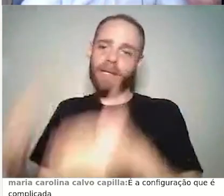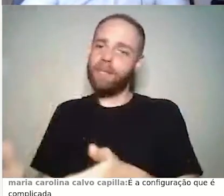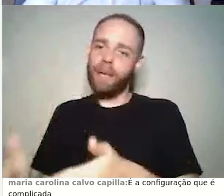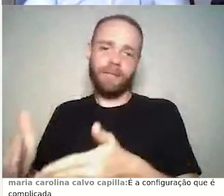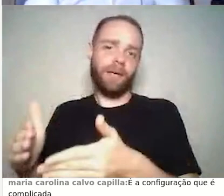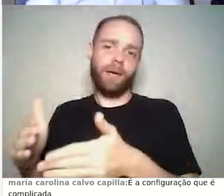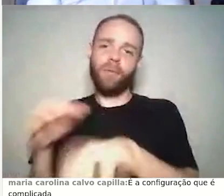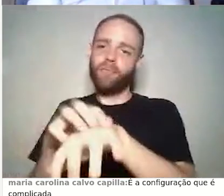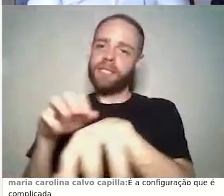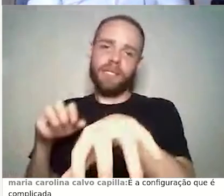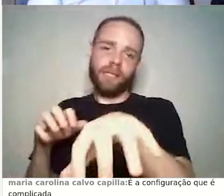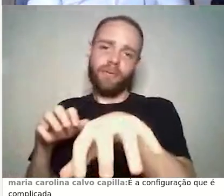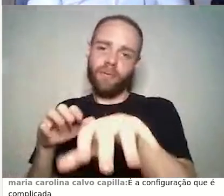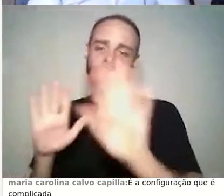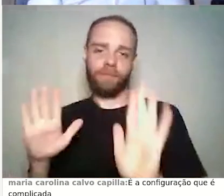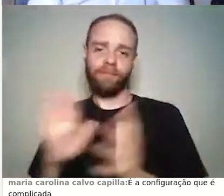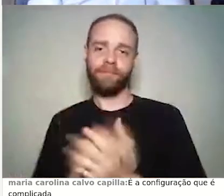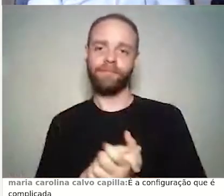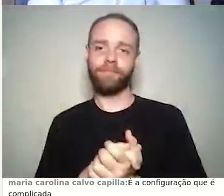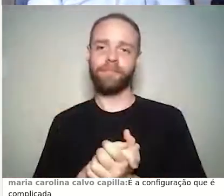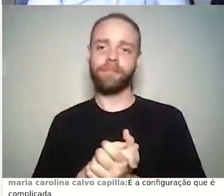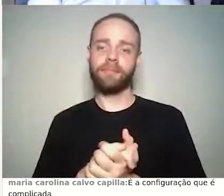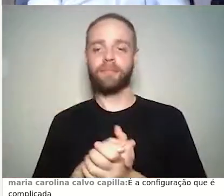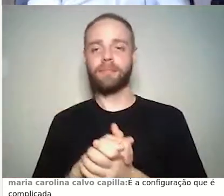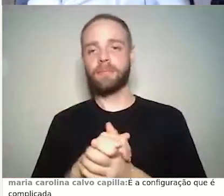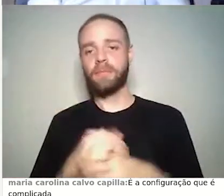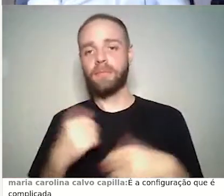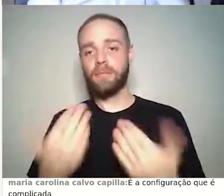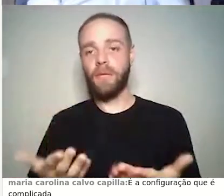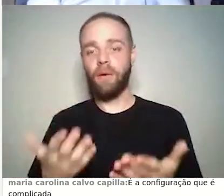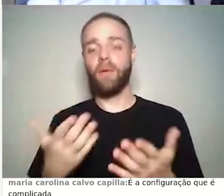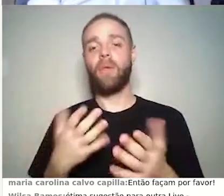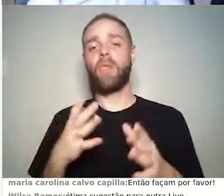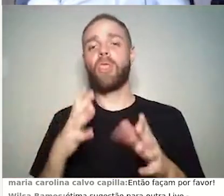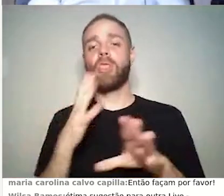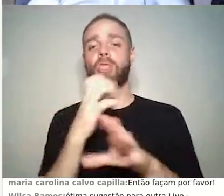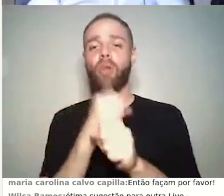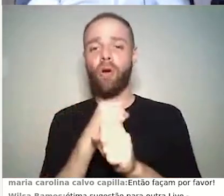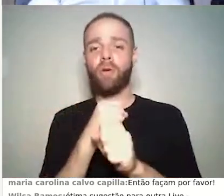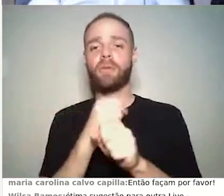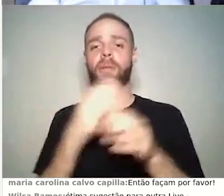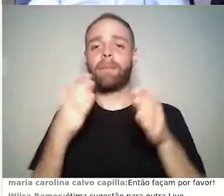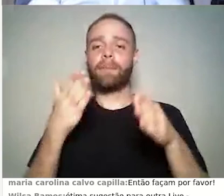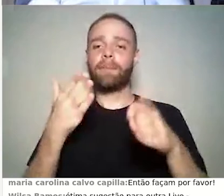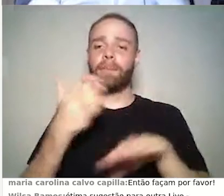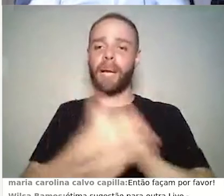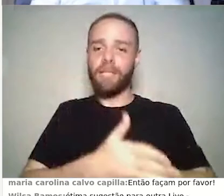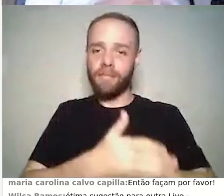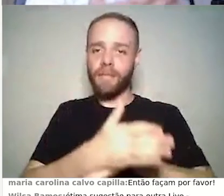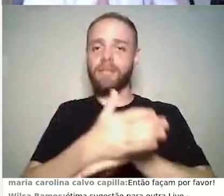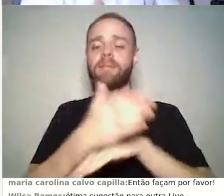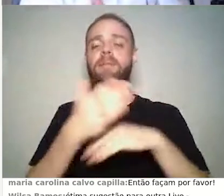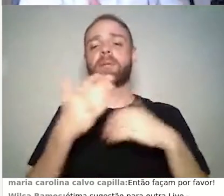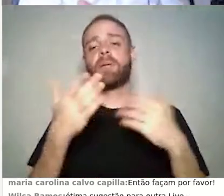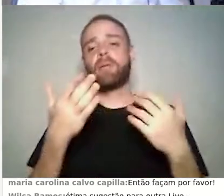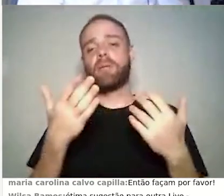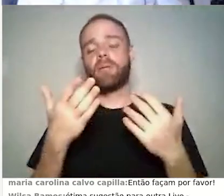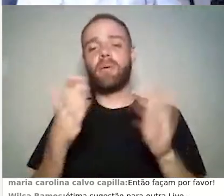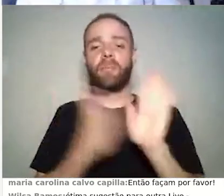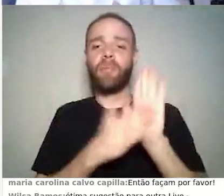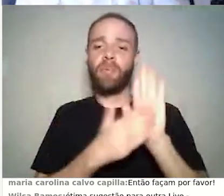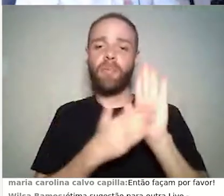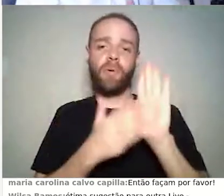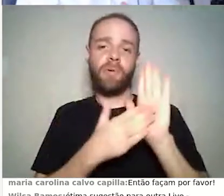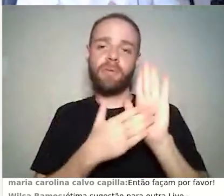dar nota para a participação síncrona é que com essa proposta de, não é proposta de educação à